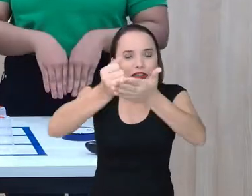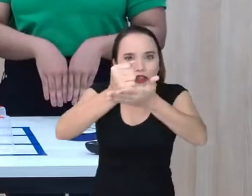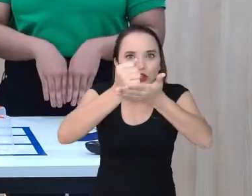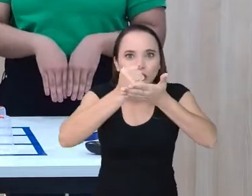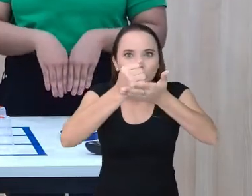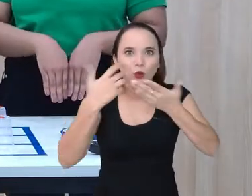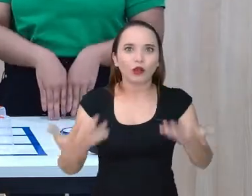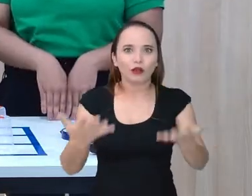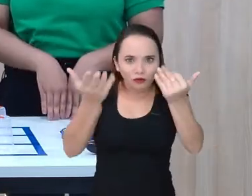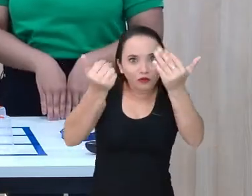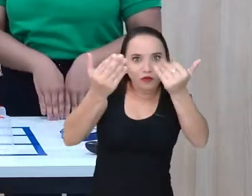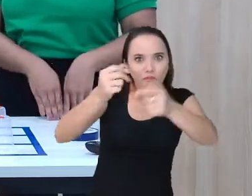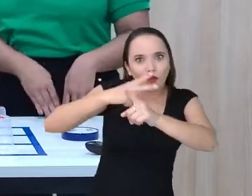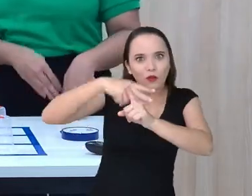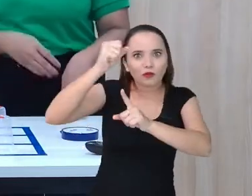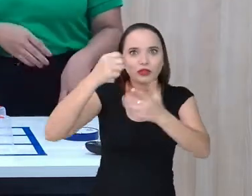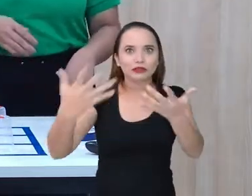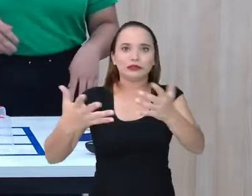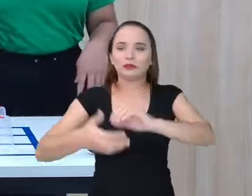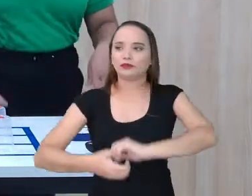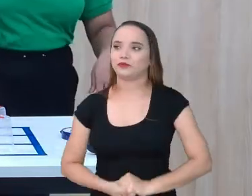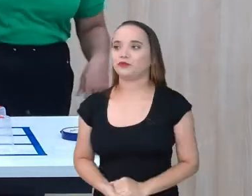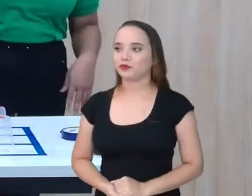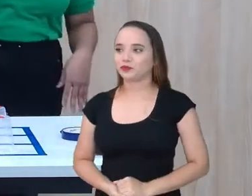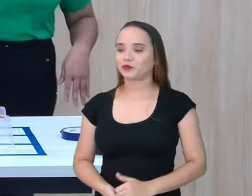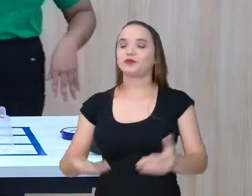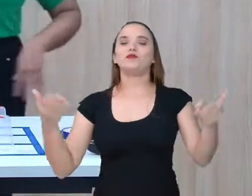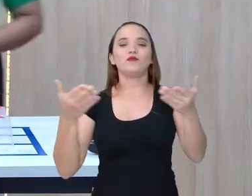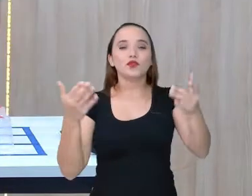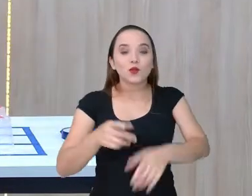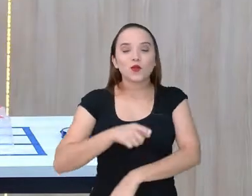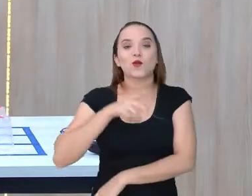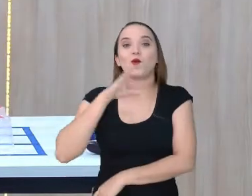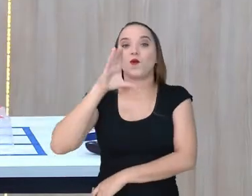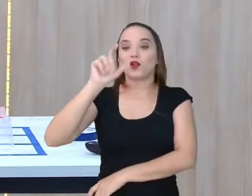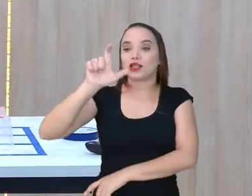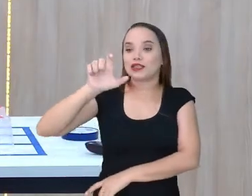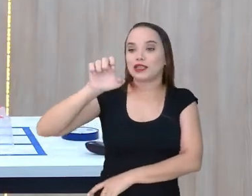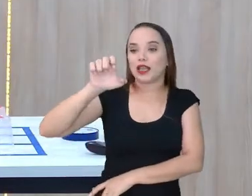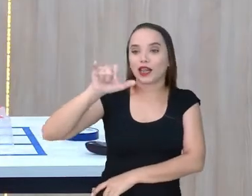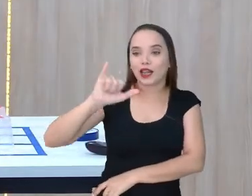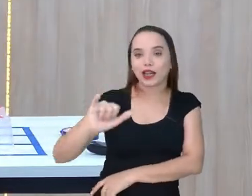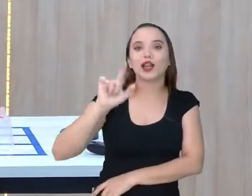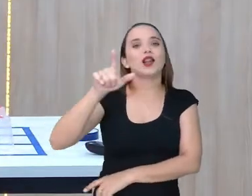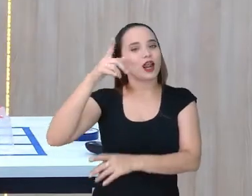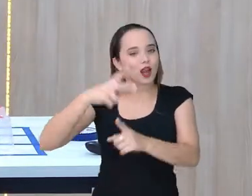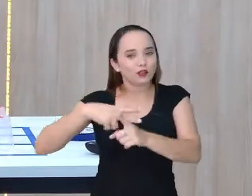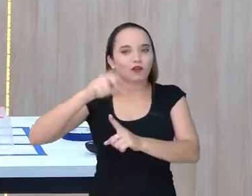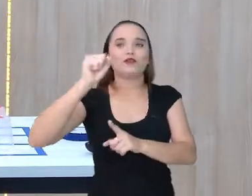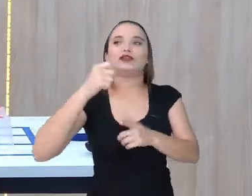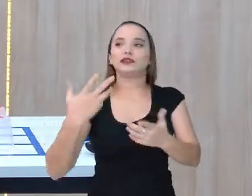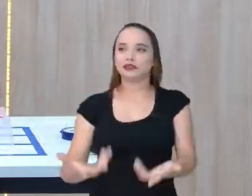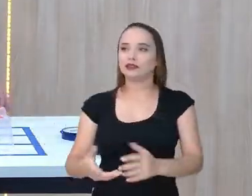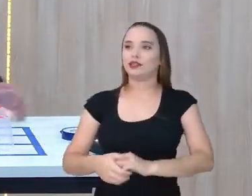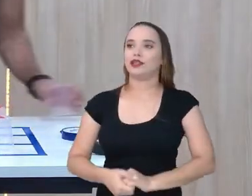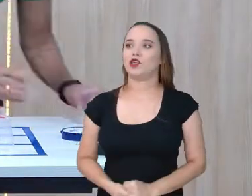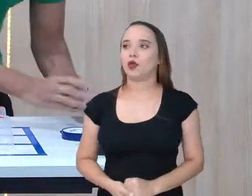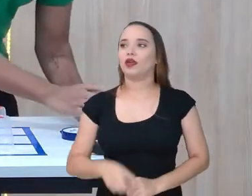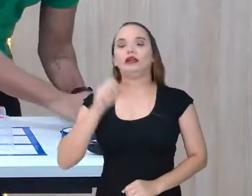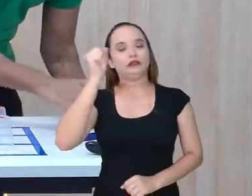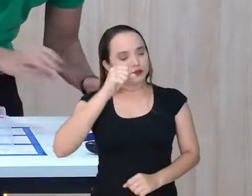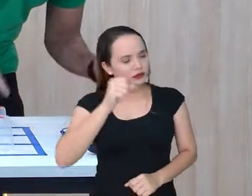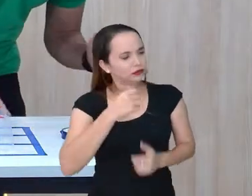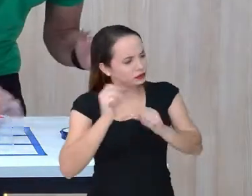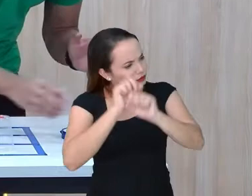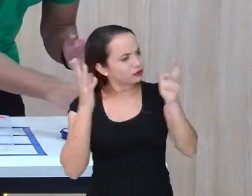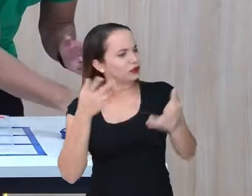Vem aqui participar. Selin vai ganhar. Selin agora vai ganhar de Vivi. É com você. Não, é tu. Comigo é. Bora, Selin.